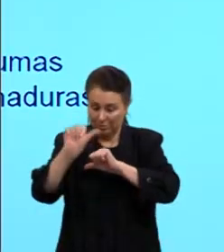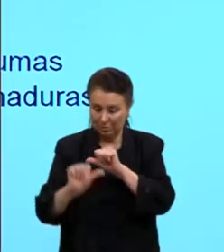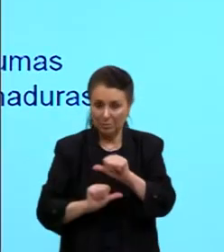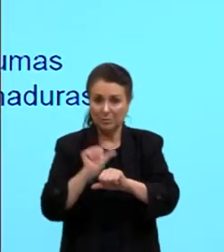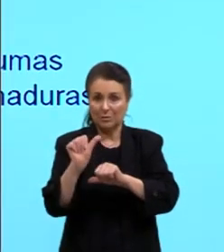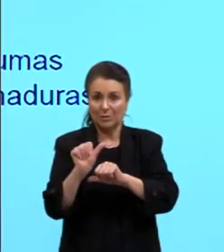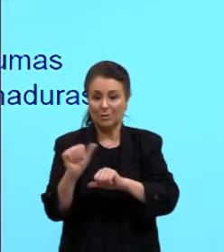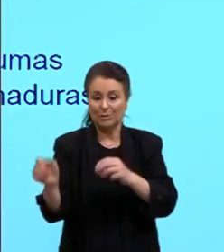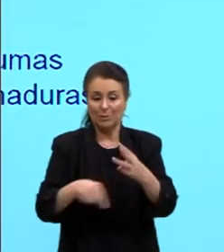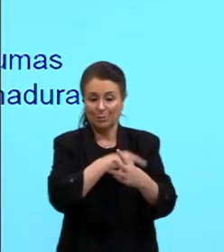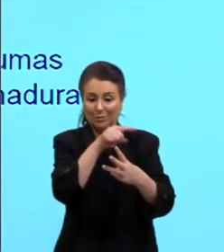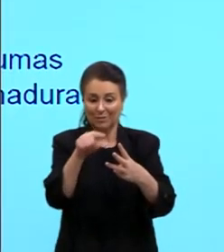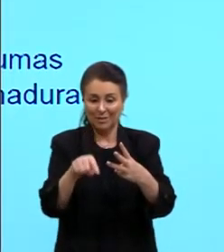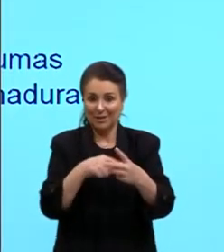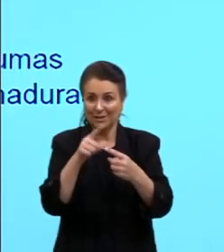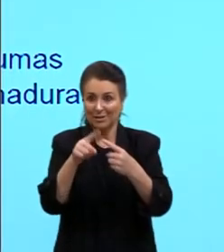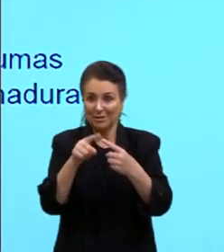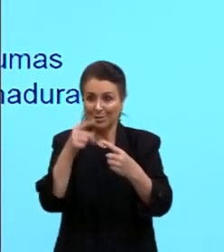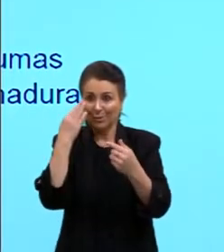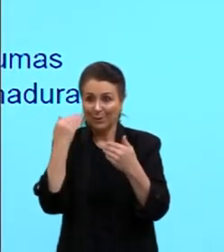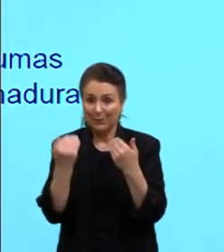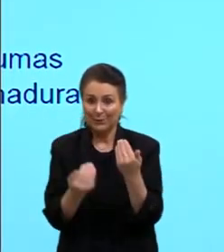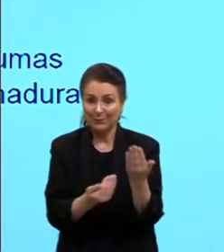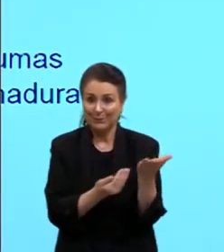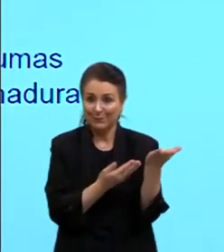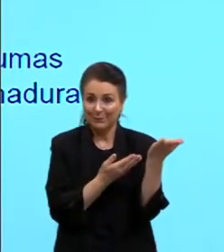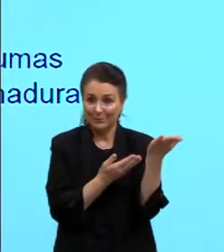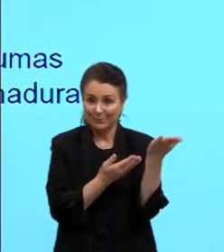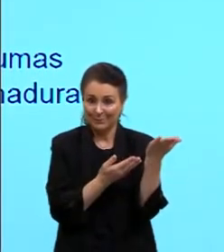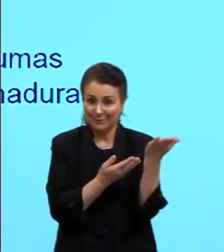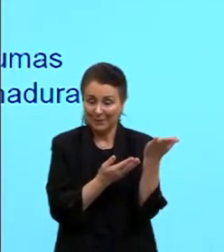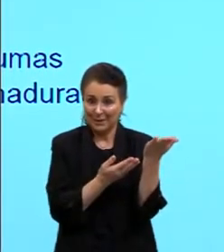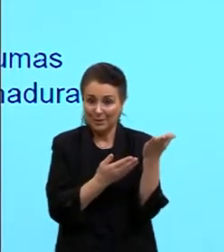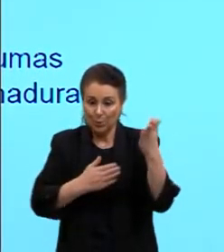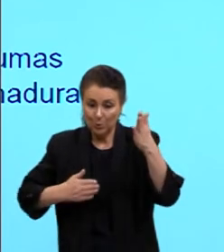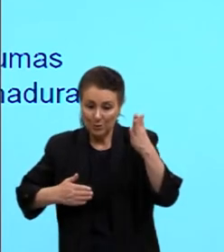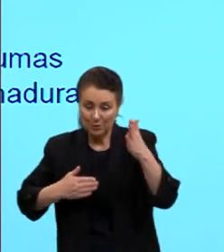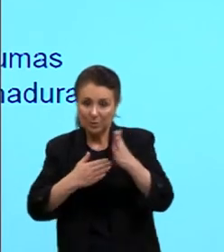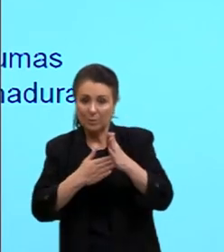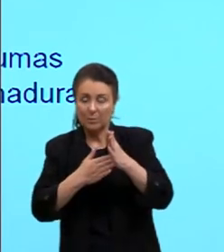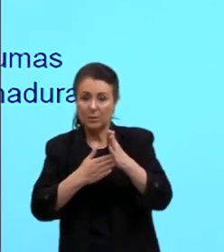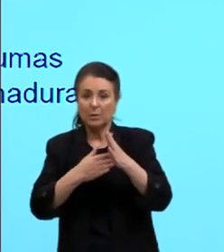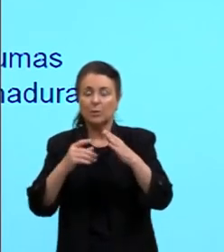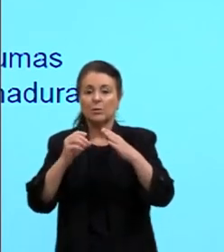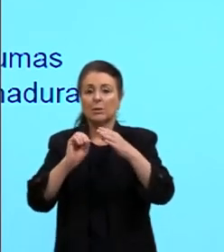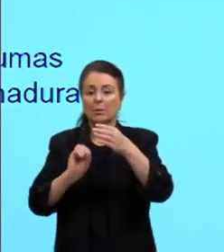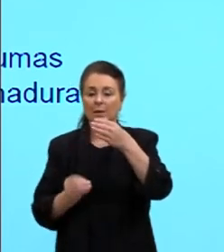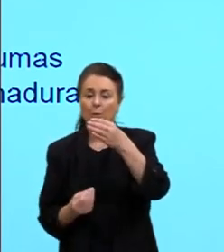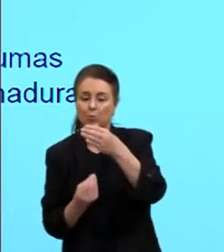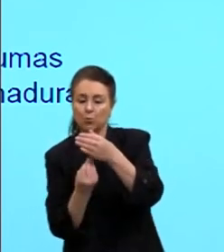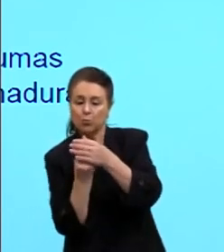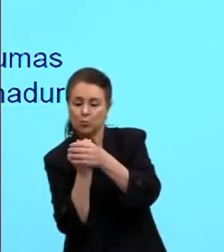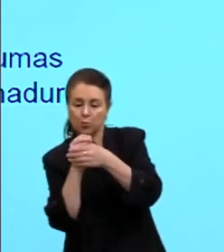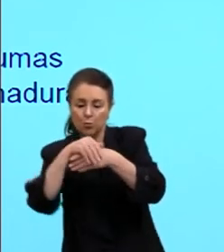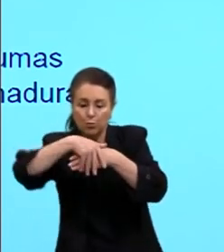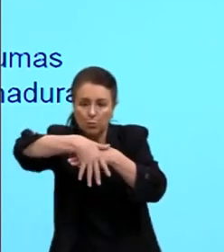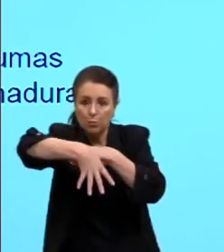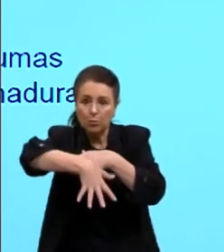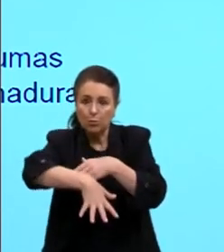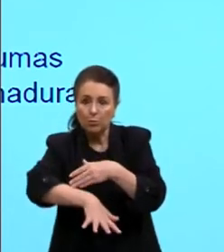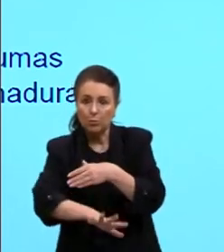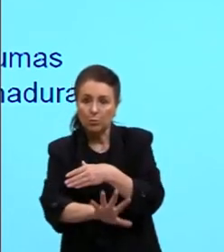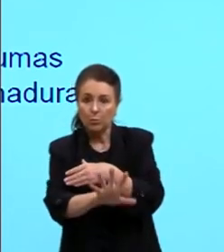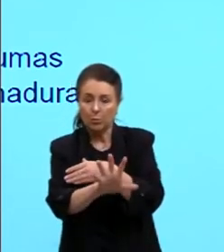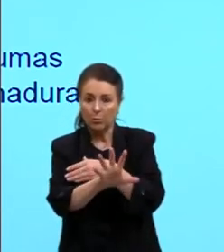e o limite convergente, né, formação também relacionada aí de vulcão, né, aquela coisa toda, vai ter uma